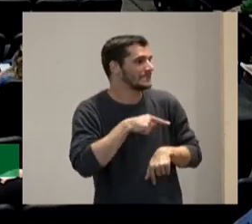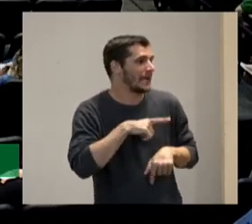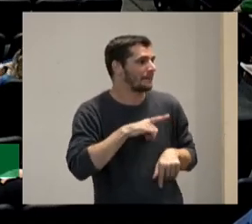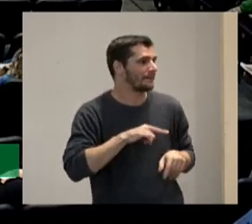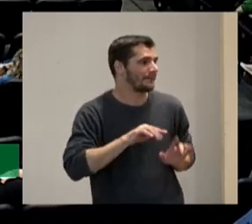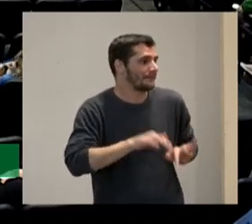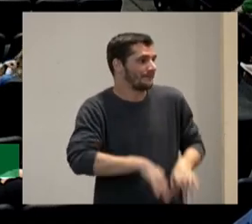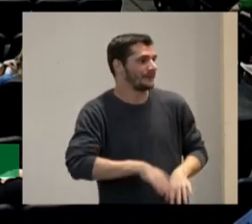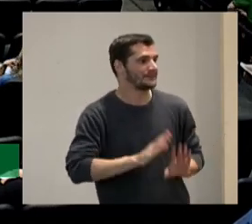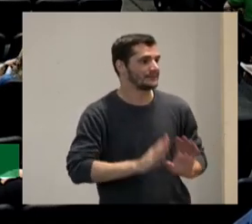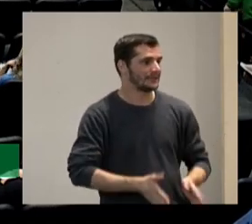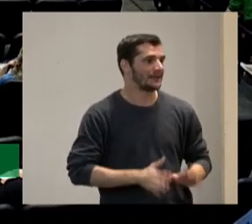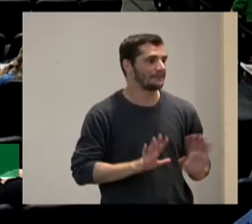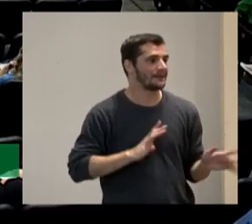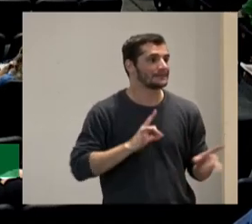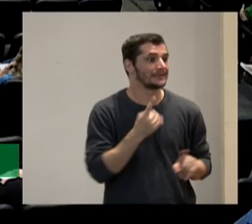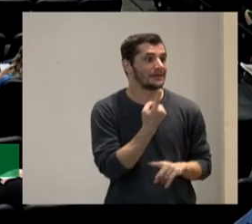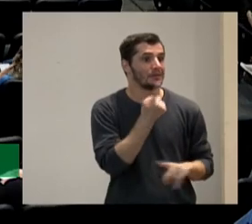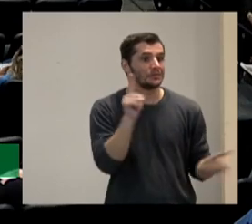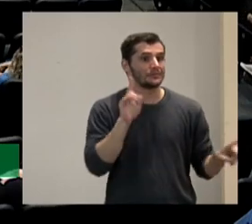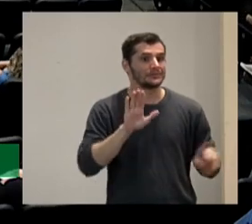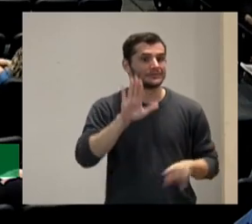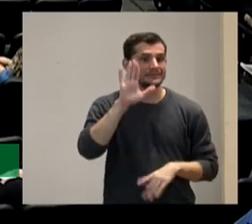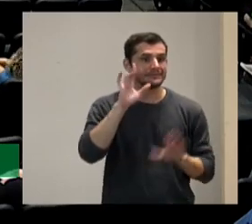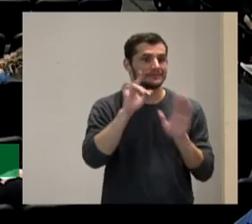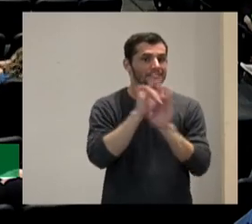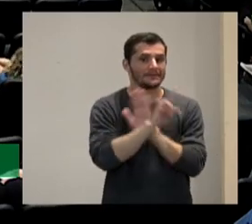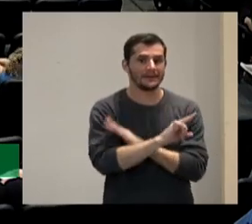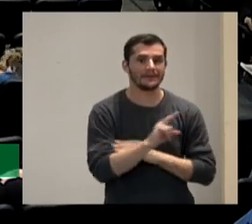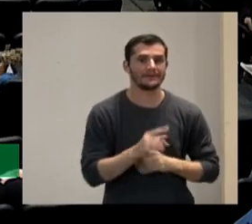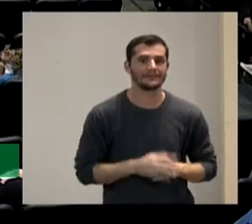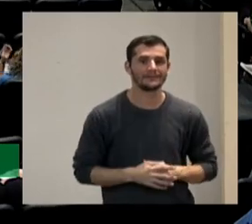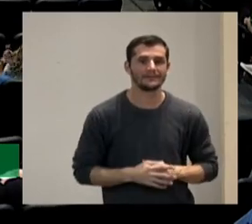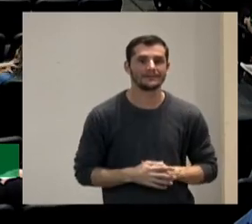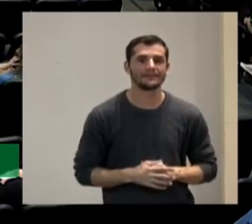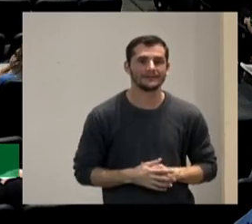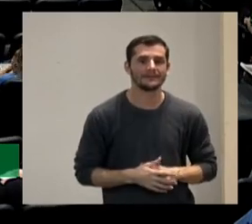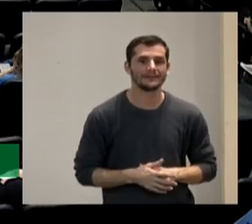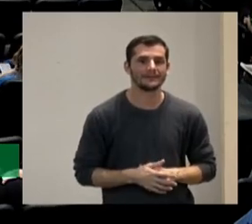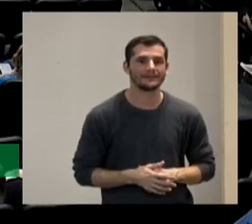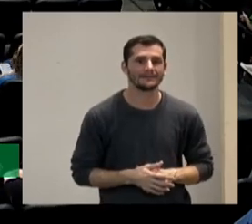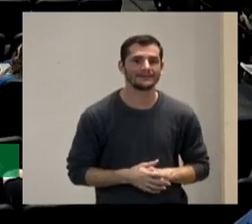quem é que levanta primeiro? ele lá do cabelinho faz tempo ali o rapaz